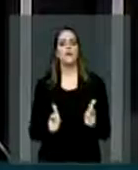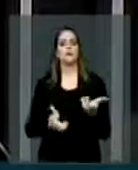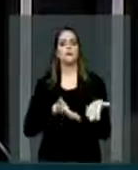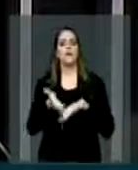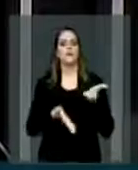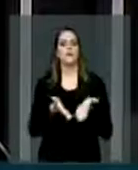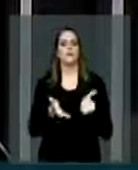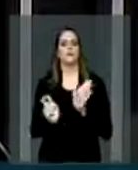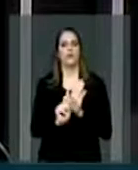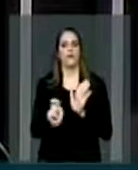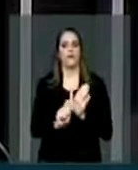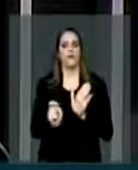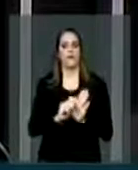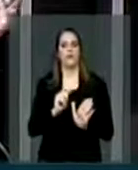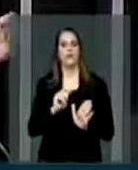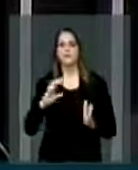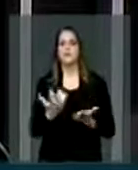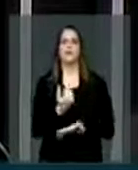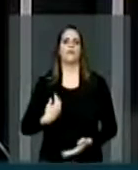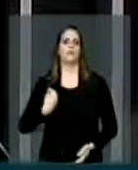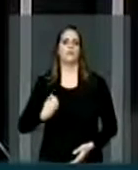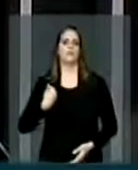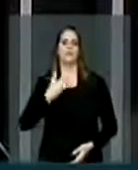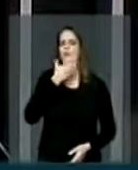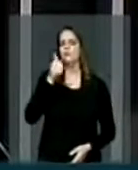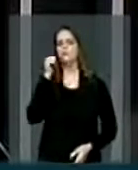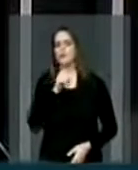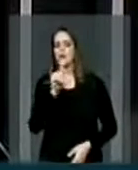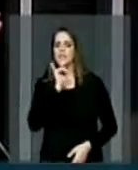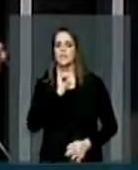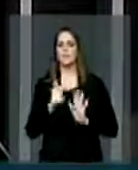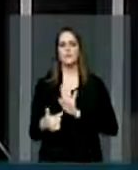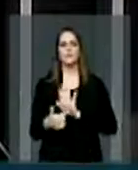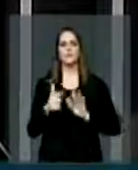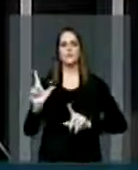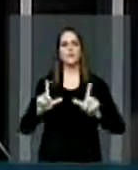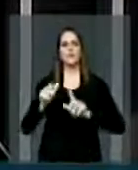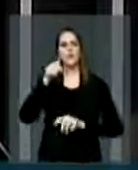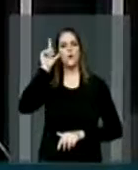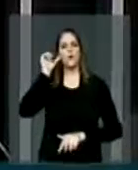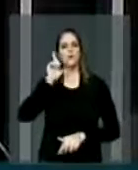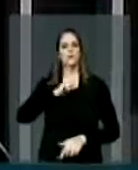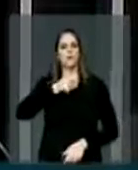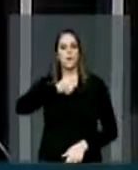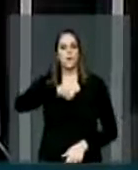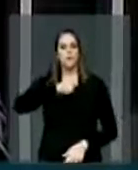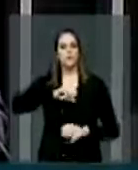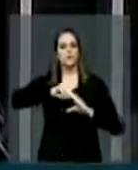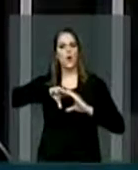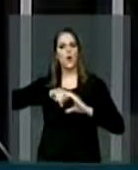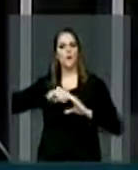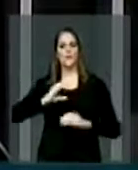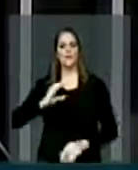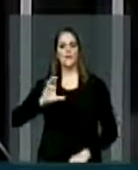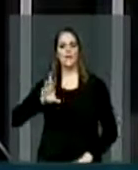a salvar a vida de meninos e meninas, como aqueles que apareceram no programa ontem de reportagem da Rede Globo, nas